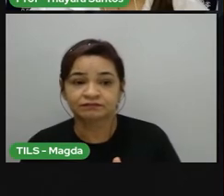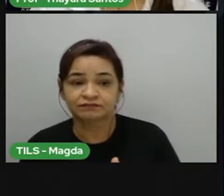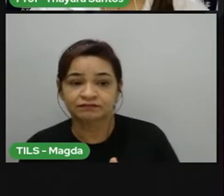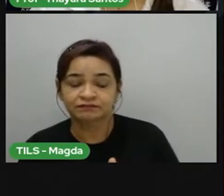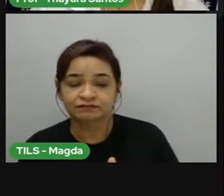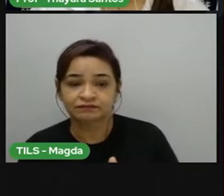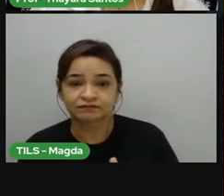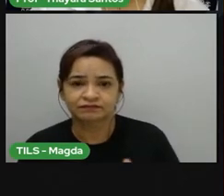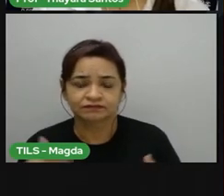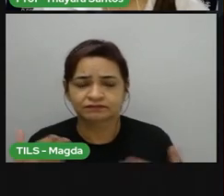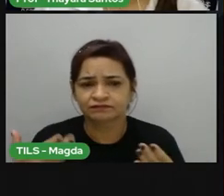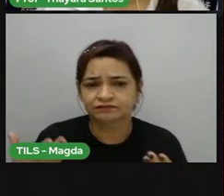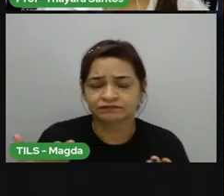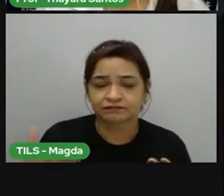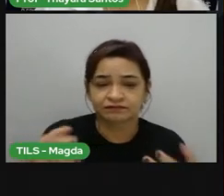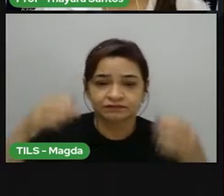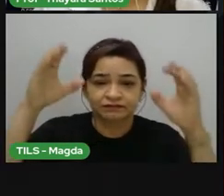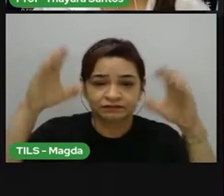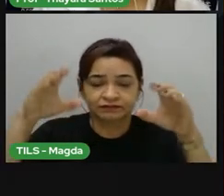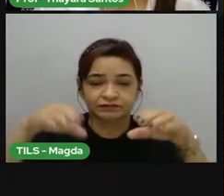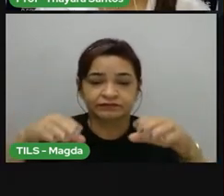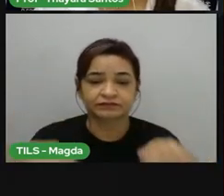regime de chuvas. Vamos lá?